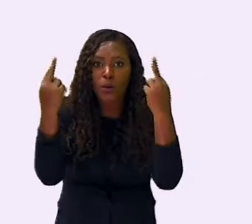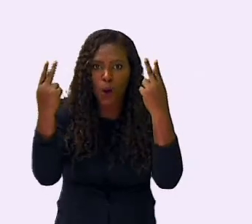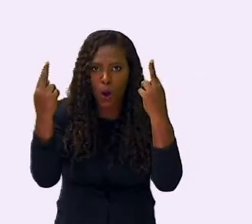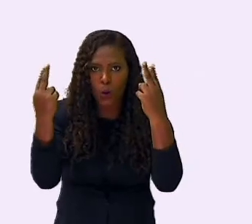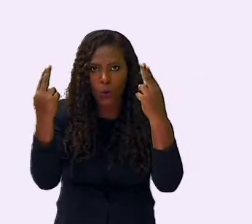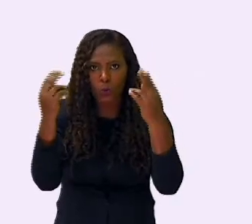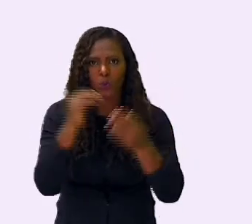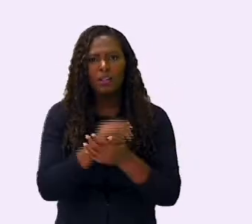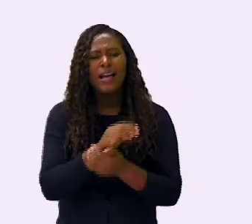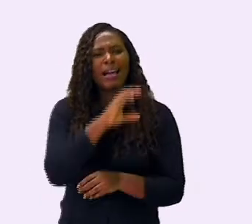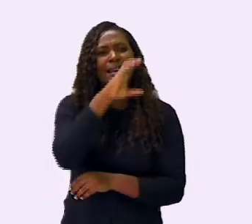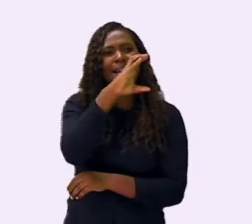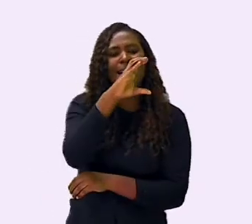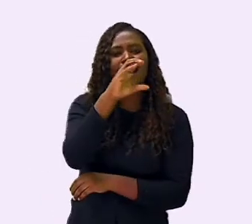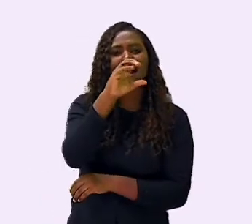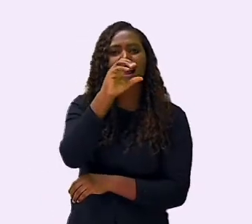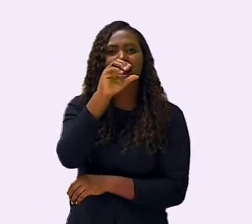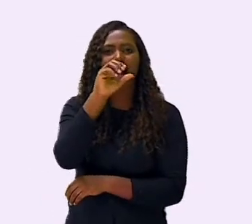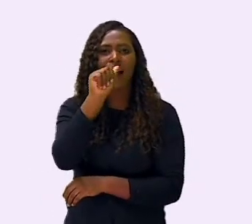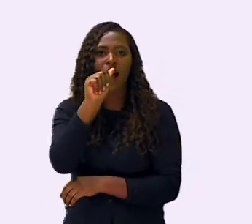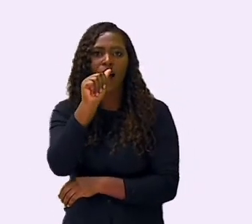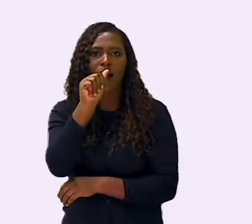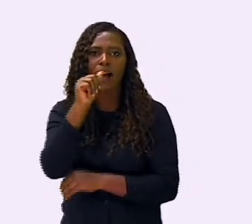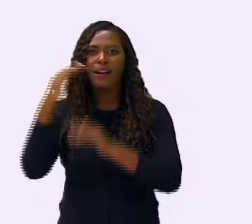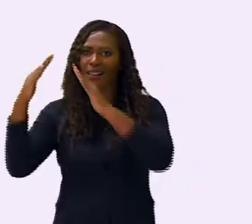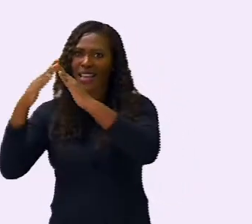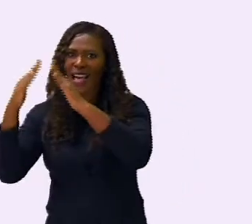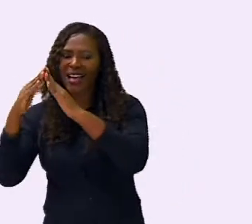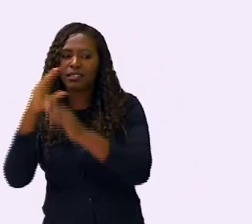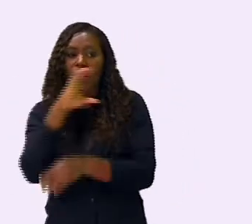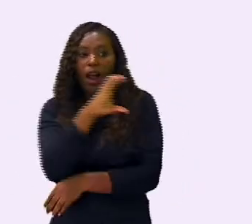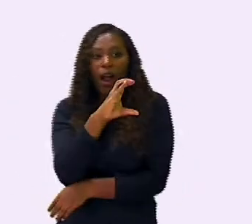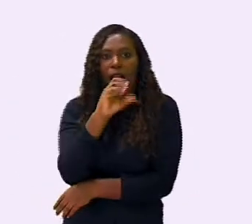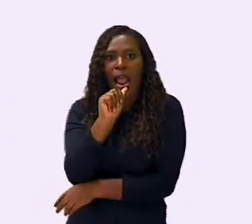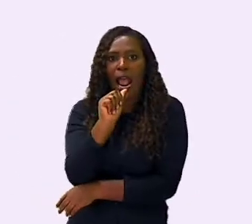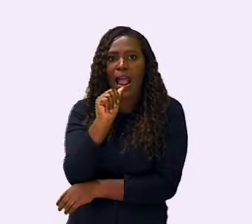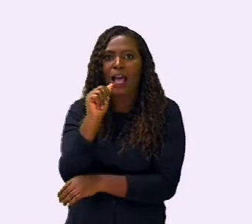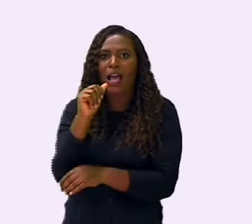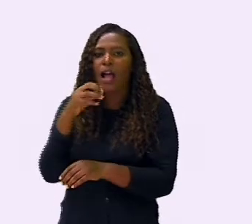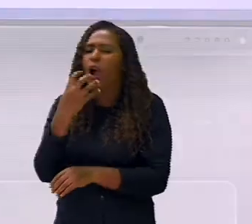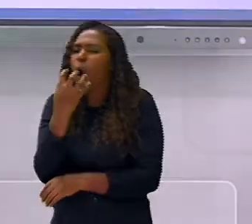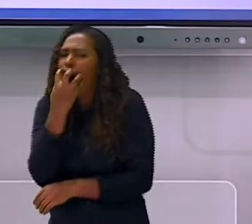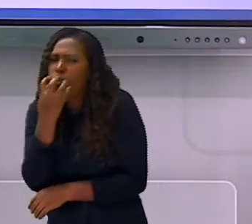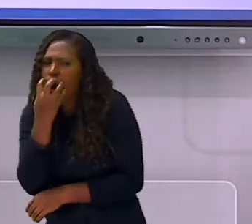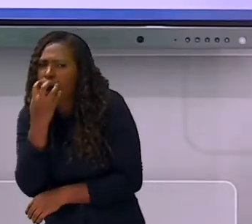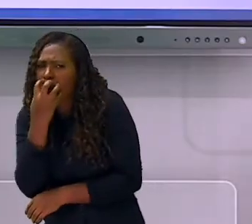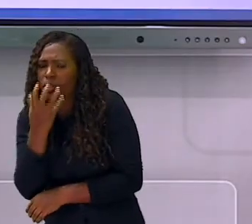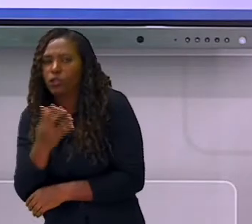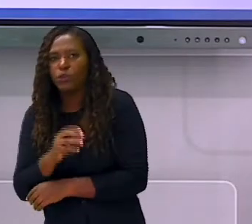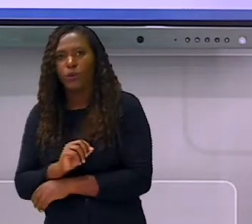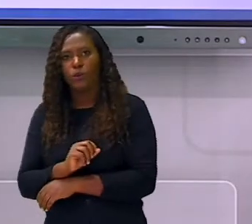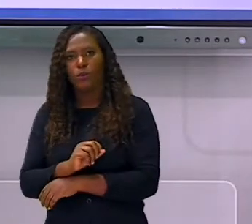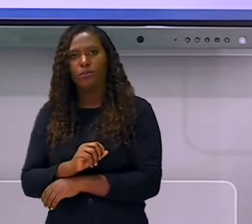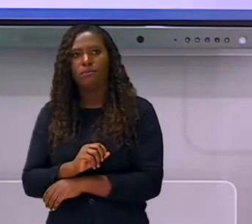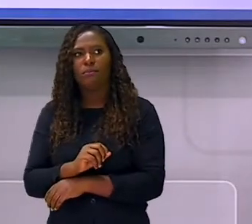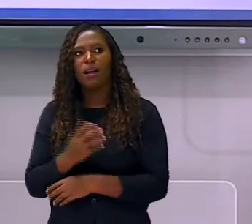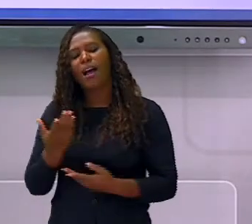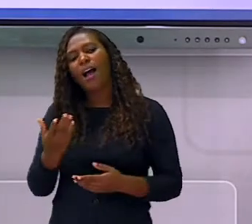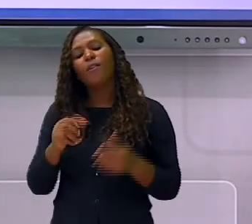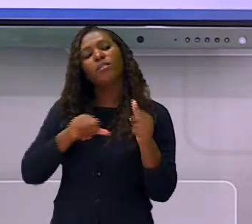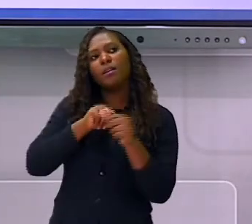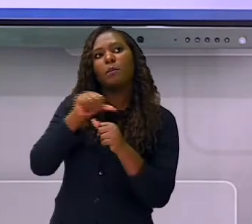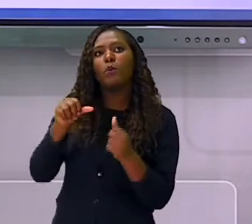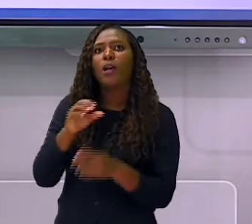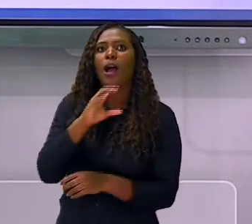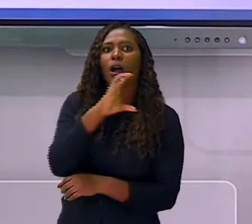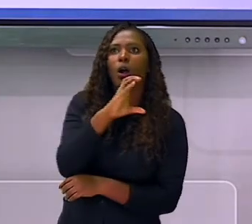cachorro, de comer. As três palavras começam com o som do C, aí você vai adaptar